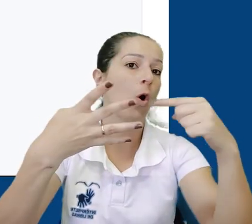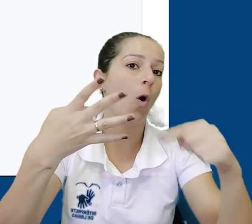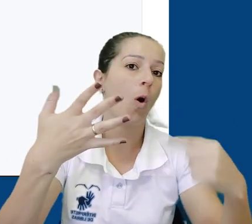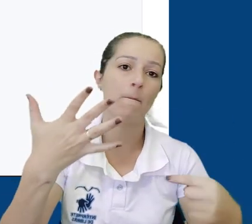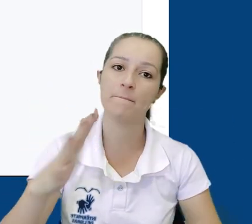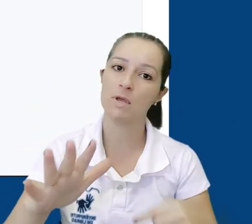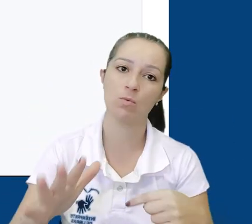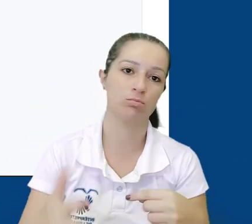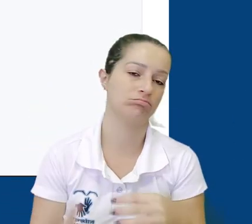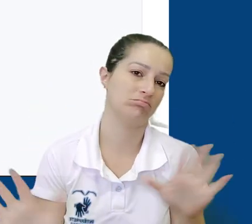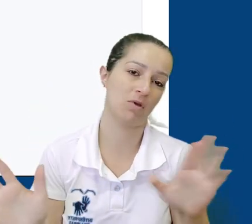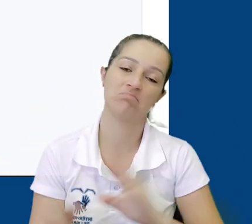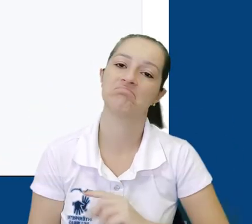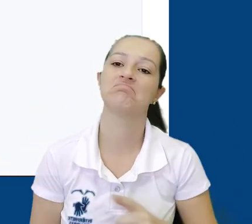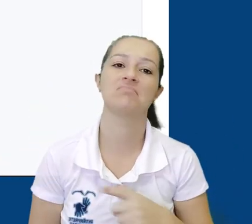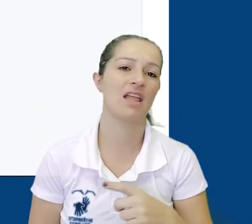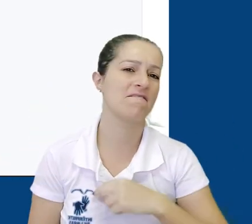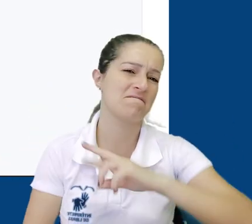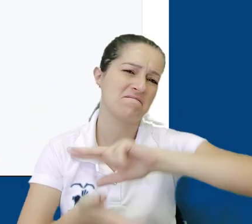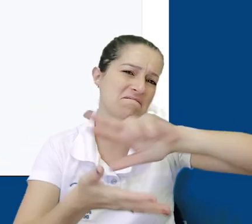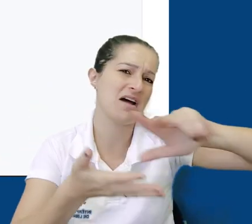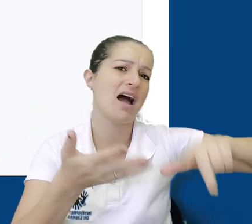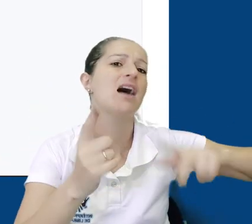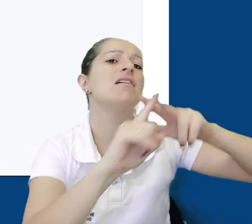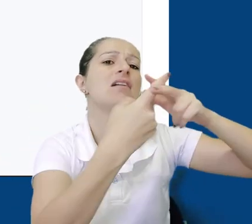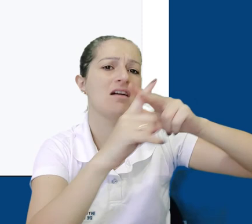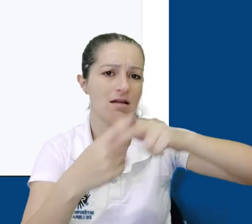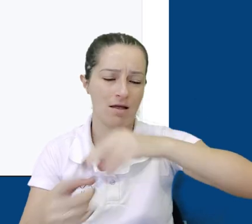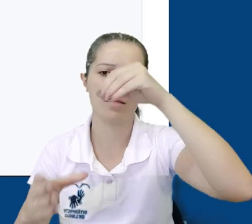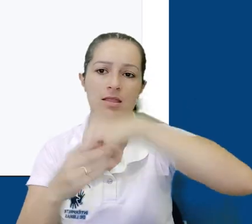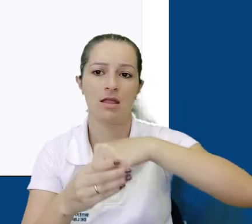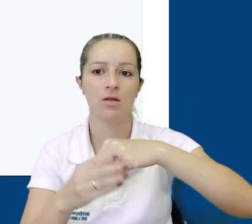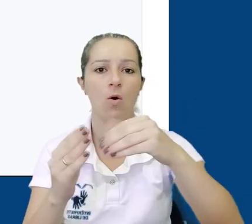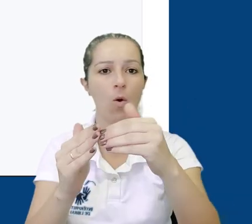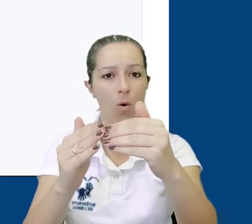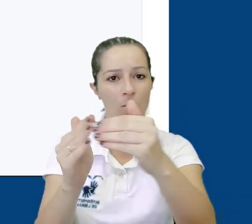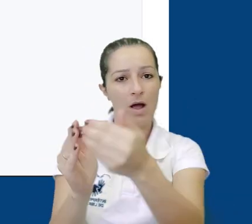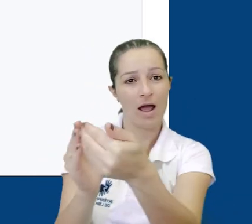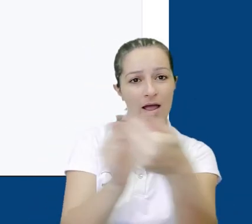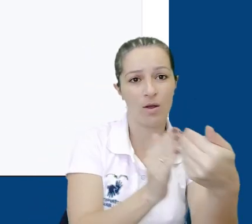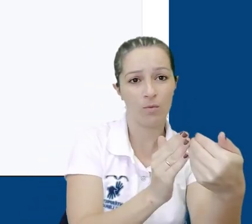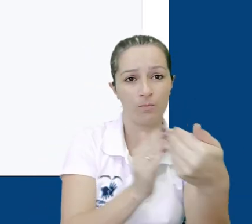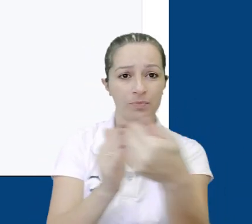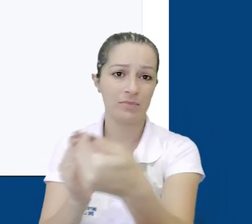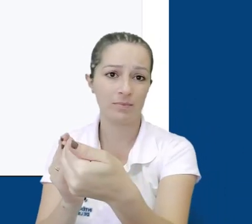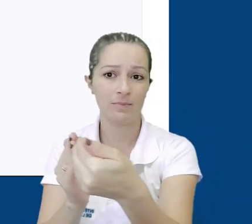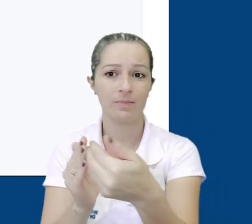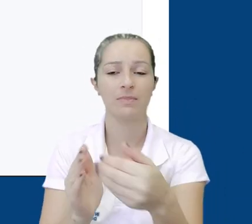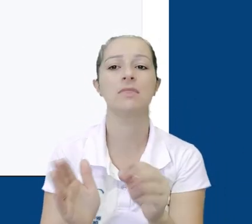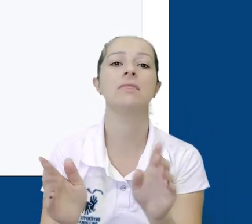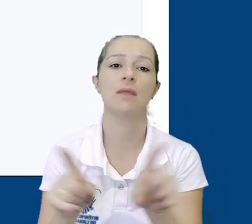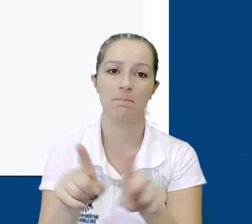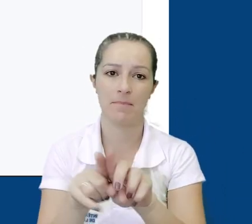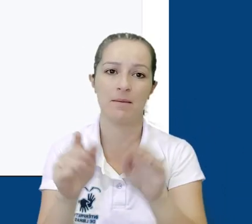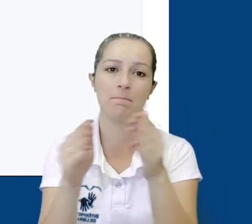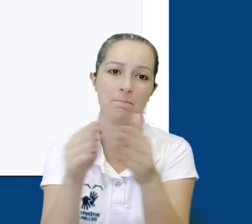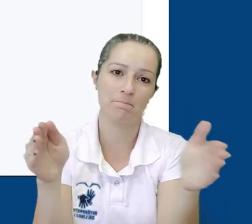em tópicos. Esses dois ícones com setinhas entre linhas nos permitem recuar ou avançar o nosso texto.